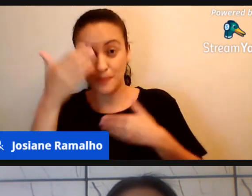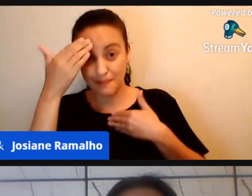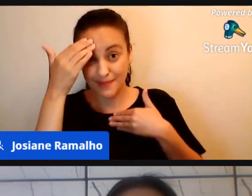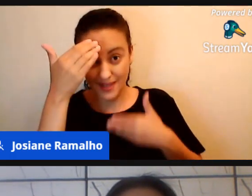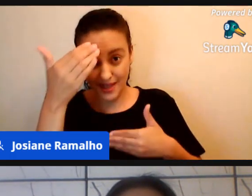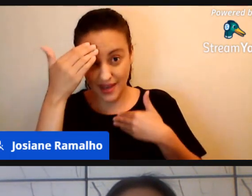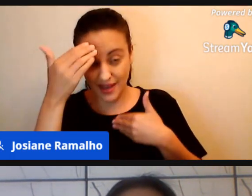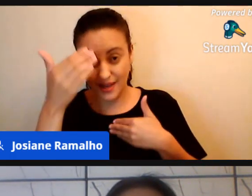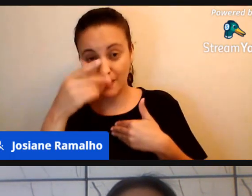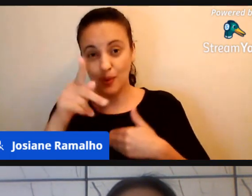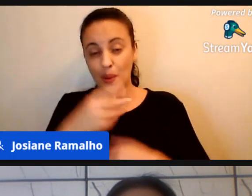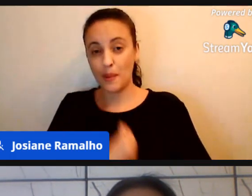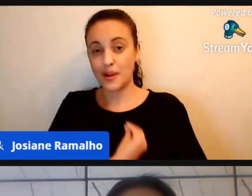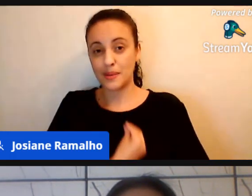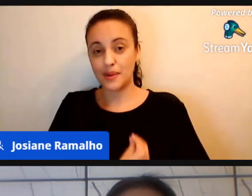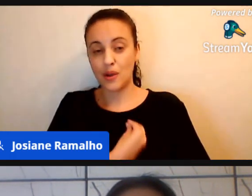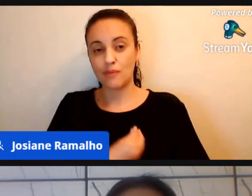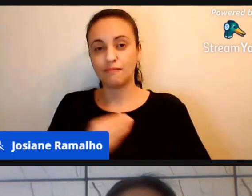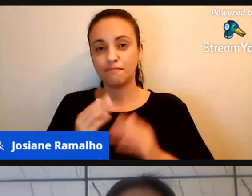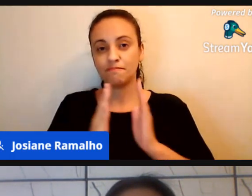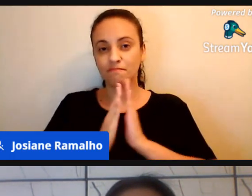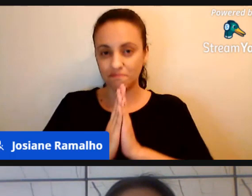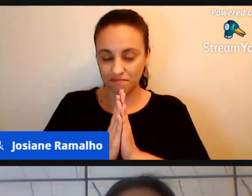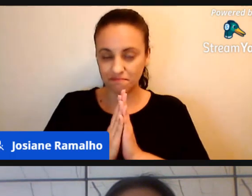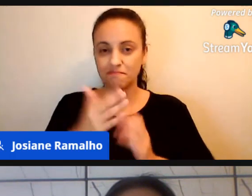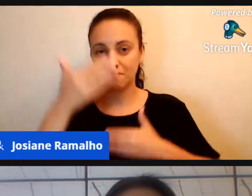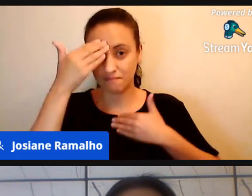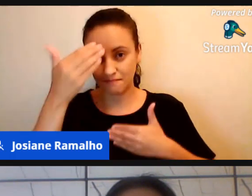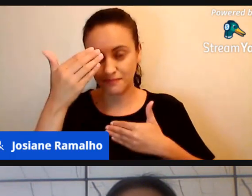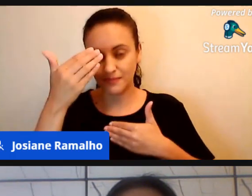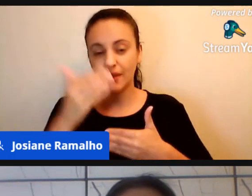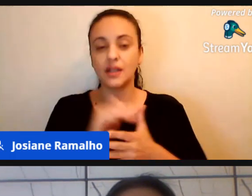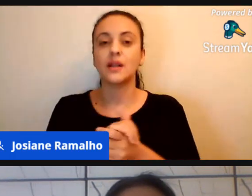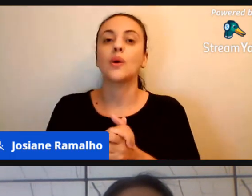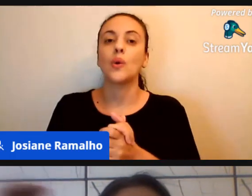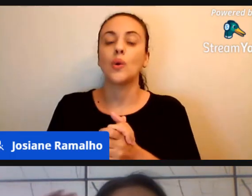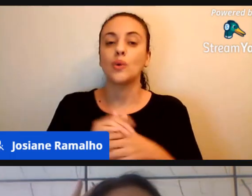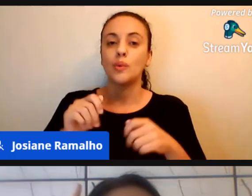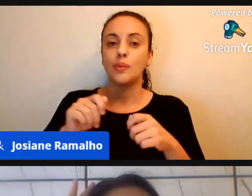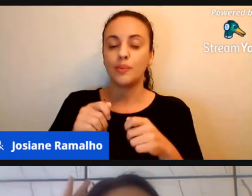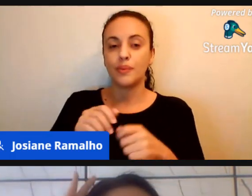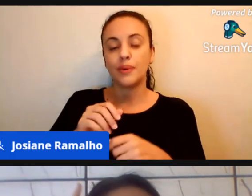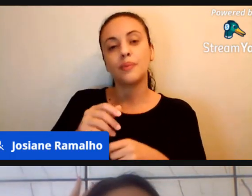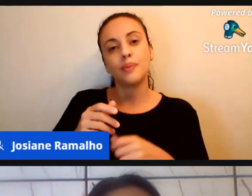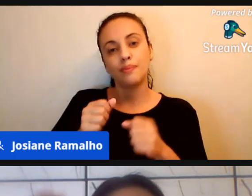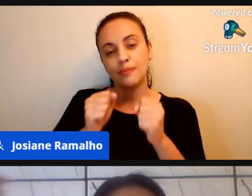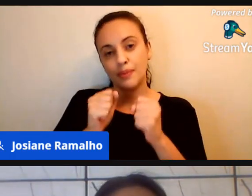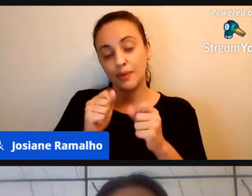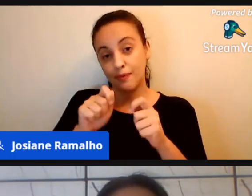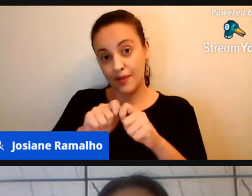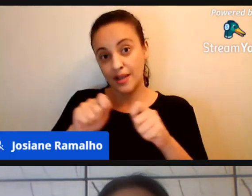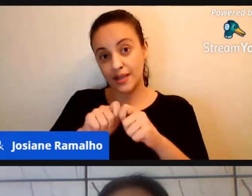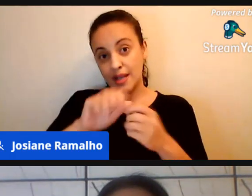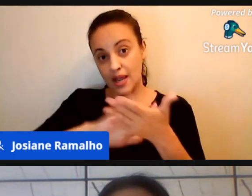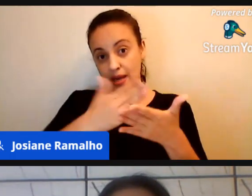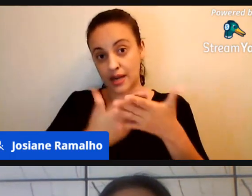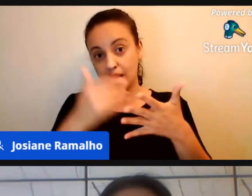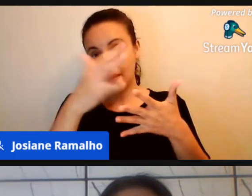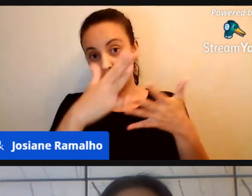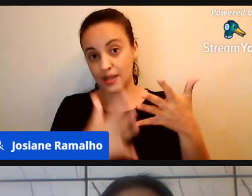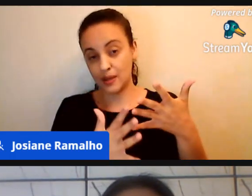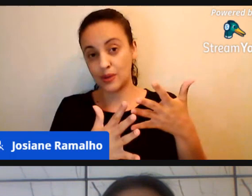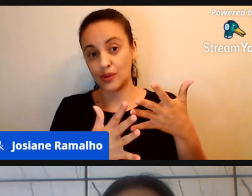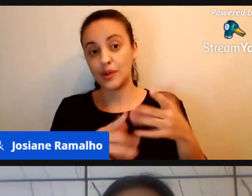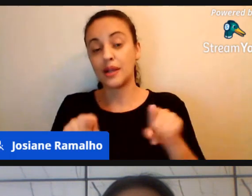participação, gratidão pela disponibilidade sua de estar fazendo a nossa interpretação, o professor Walter